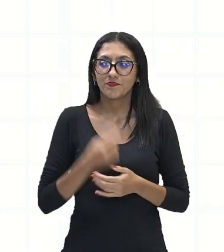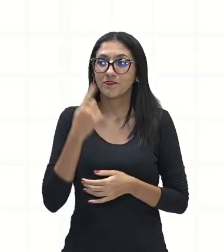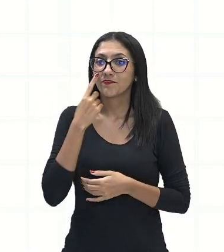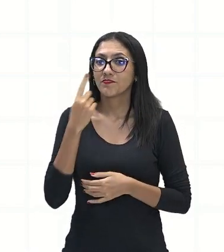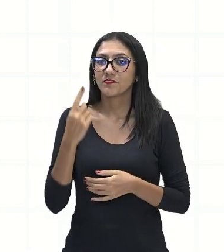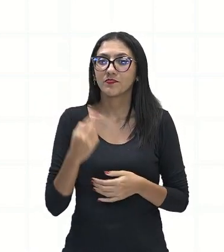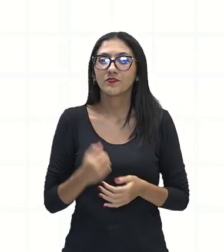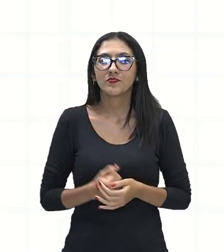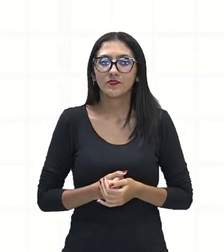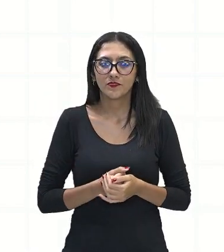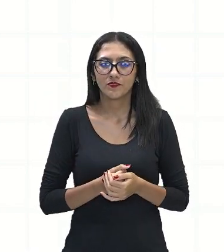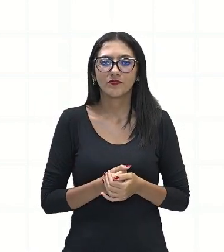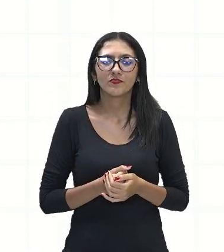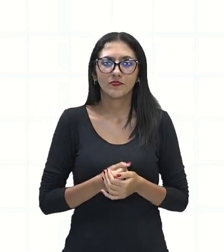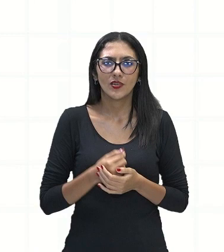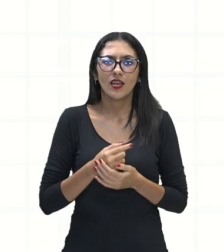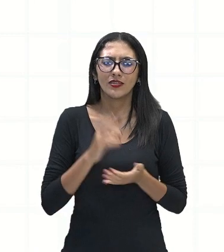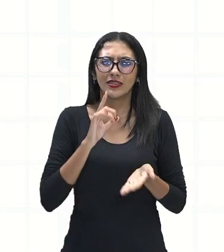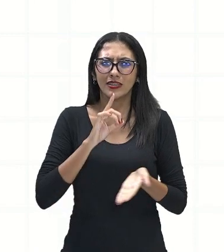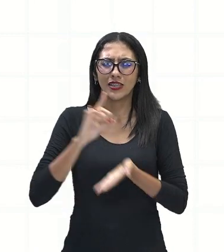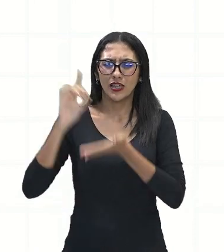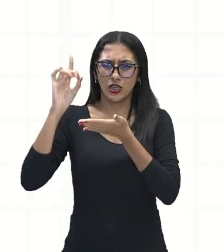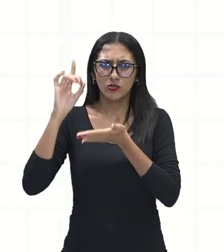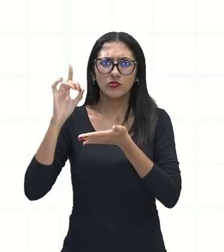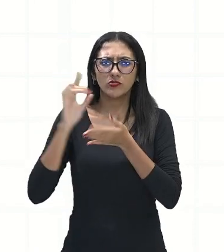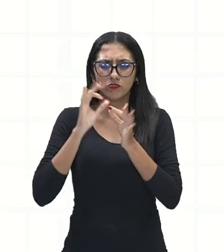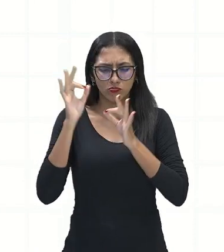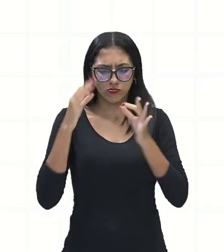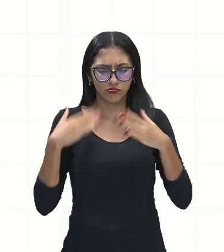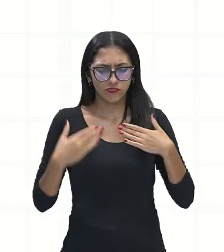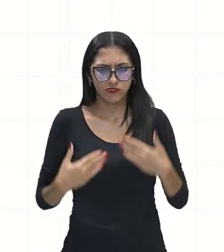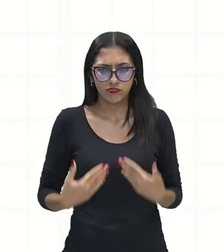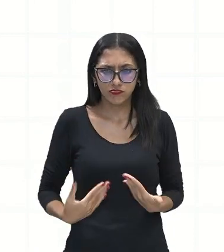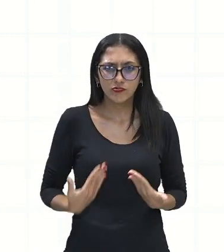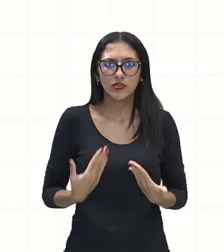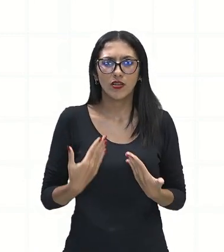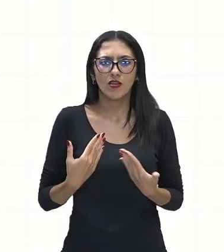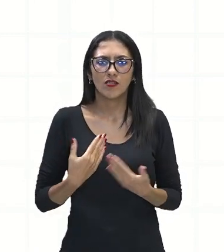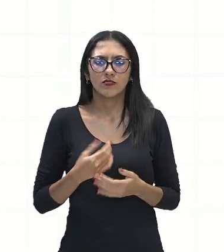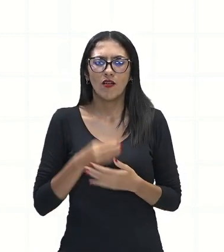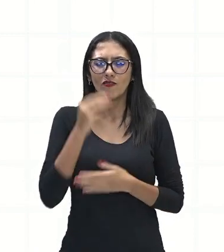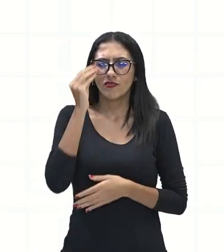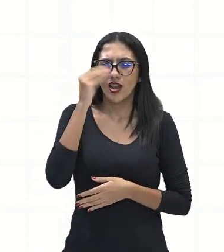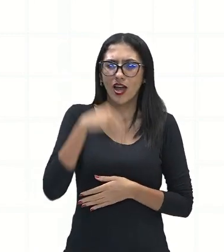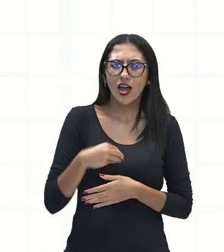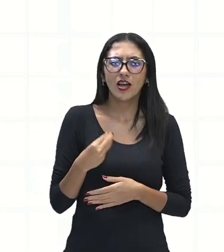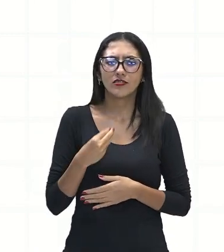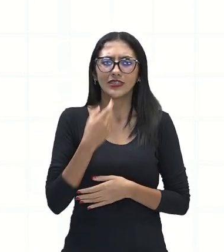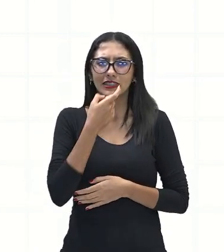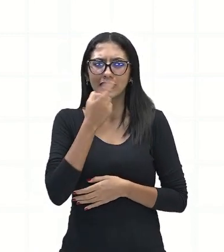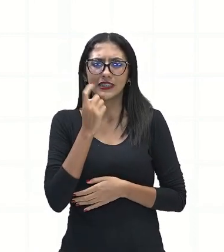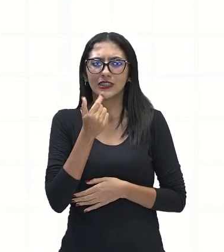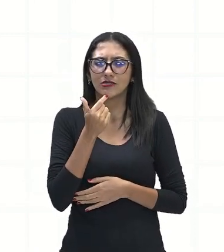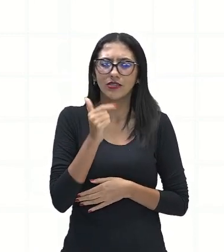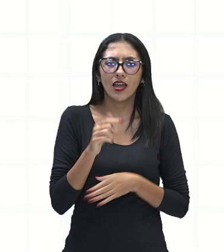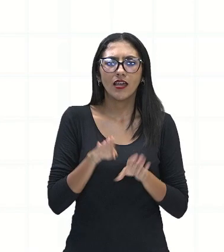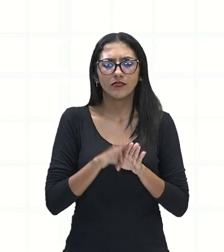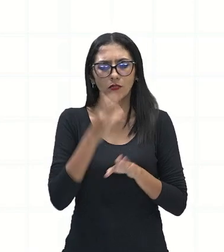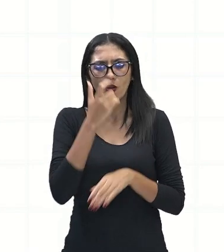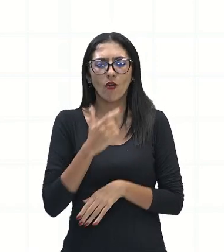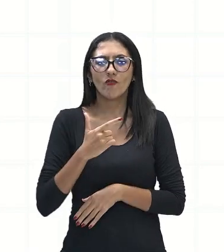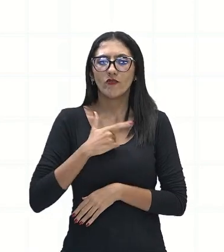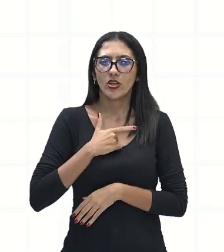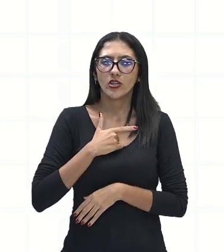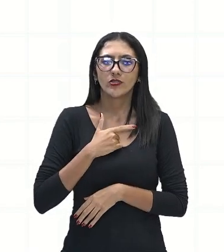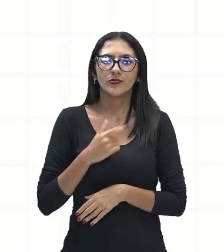Deus me fez um cara fraco, desdentado e feio. Então, aqui, olha. Esta palavra já vai estar no sentido de